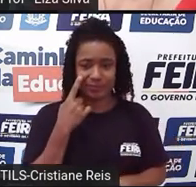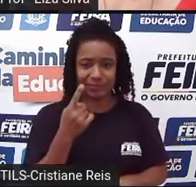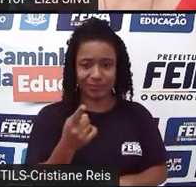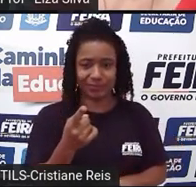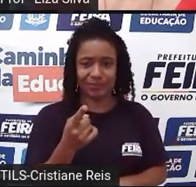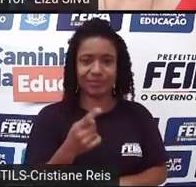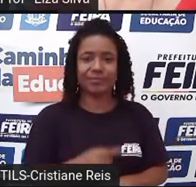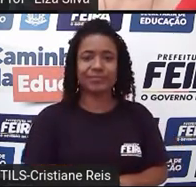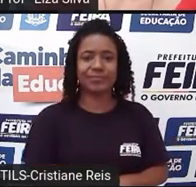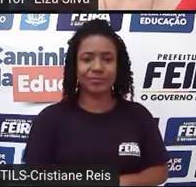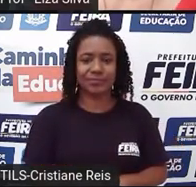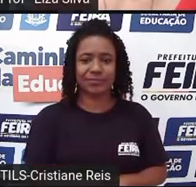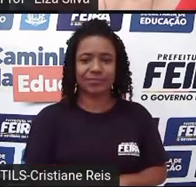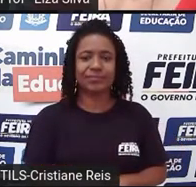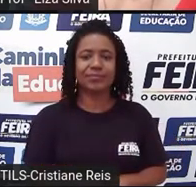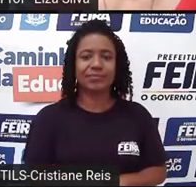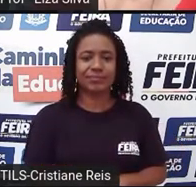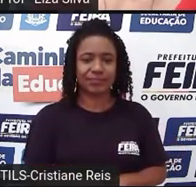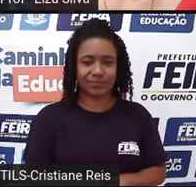Romeu